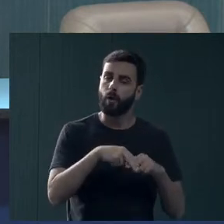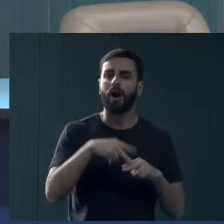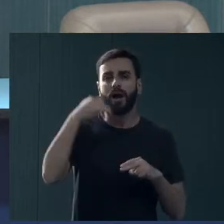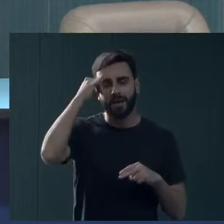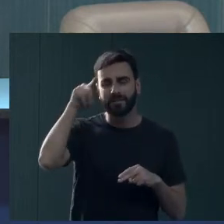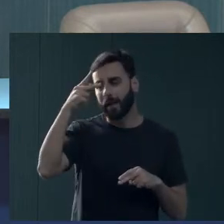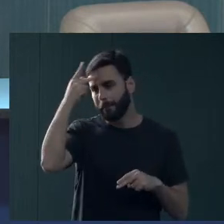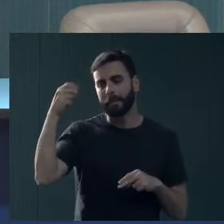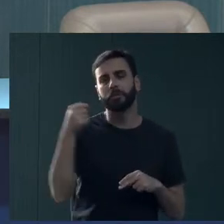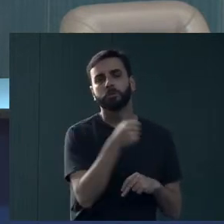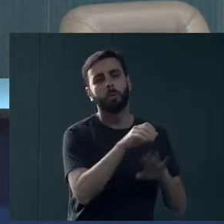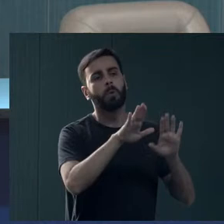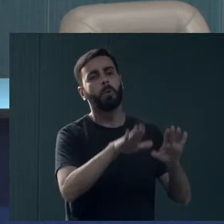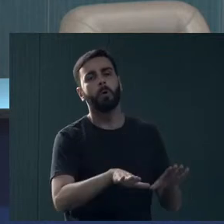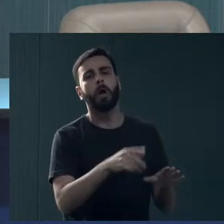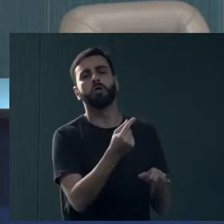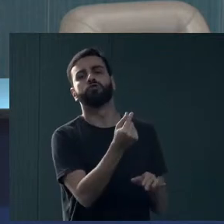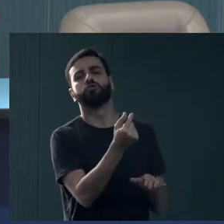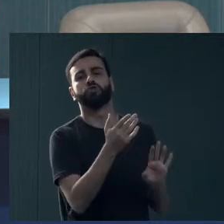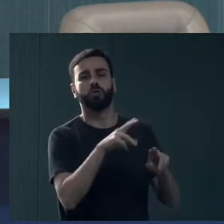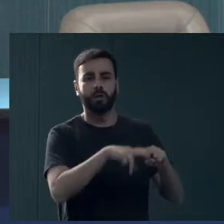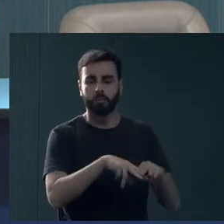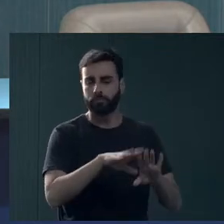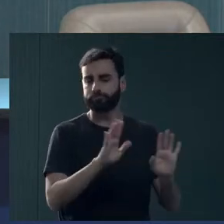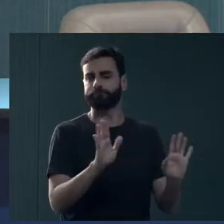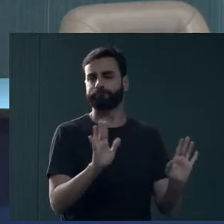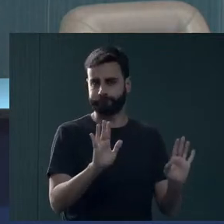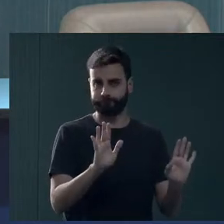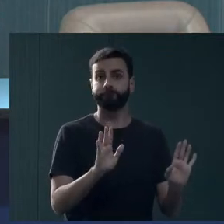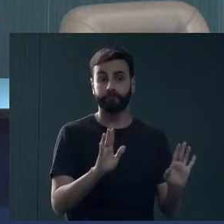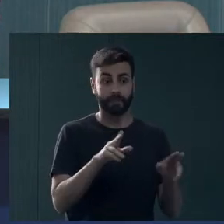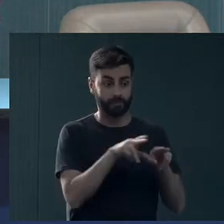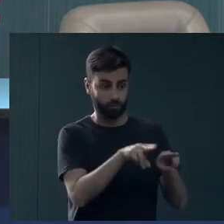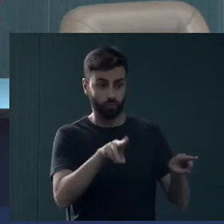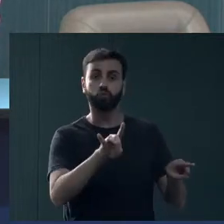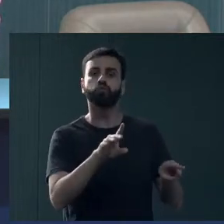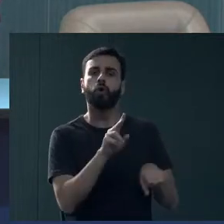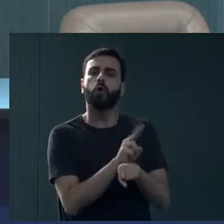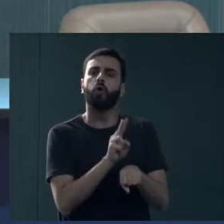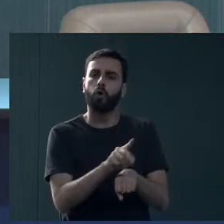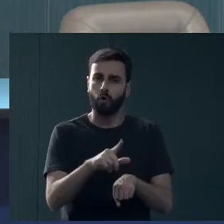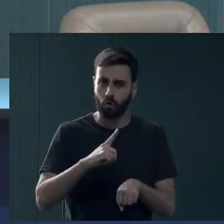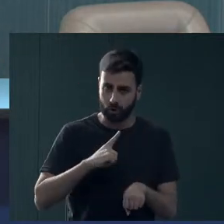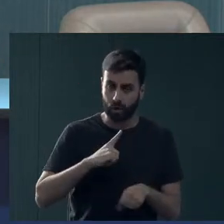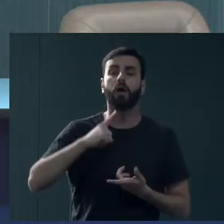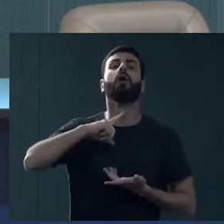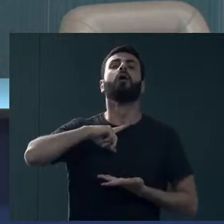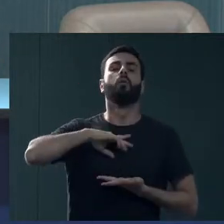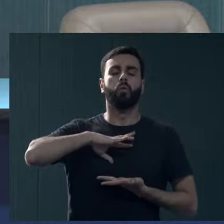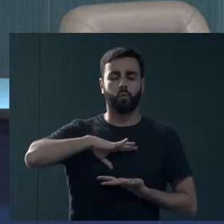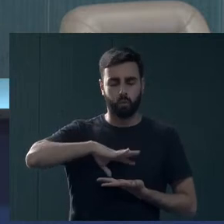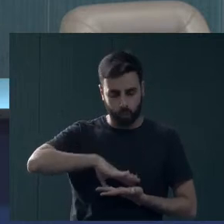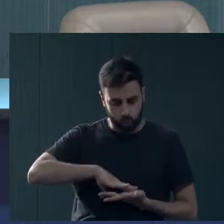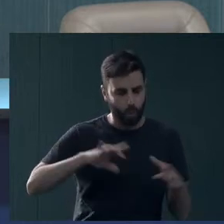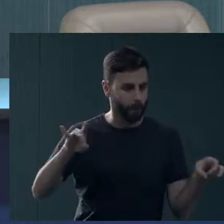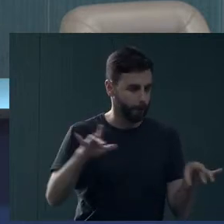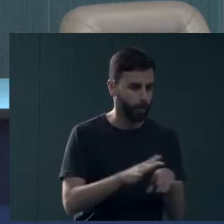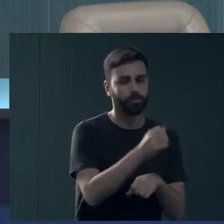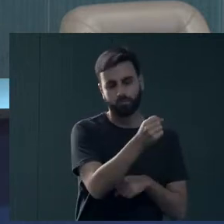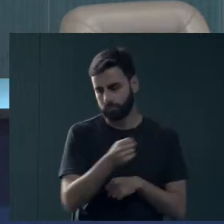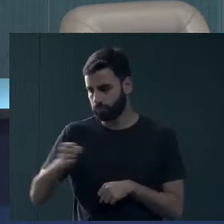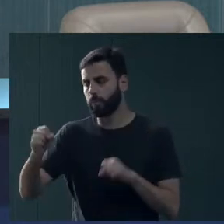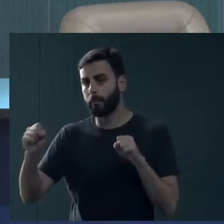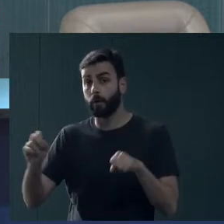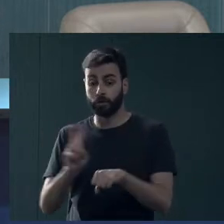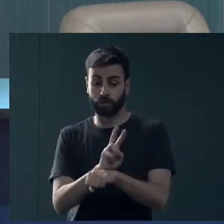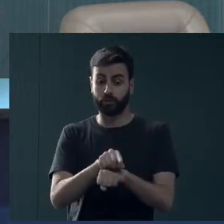cultura de se deixar o paciente internado por um longo período. Então, leito de retaguarda para atender a urgência, estabilizar o quadro e depois retornar. Em